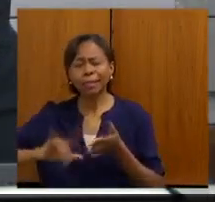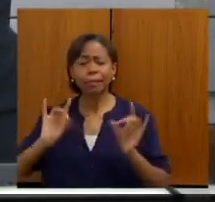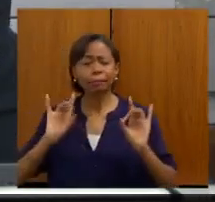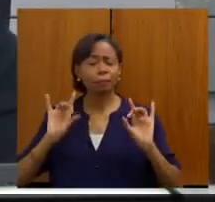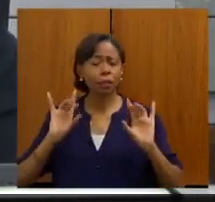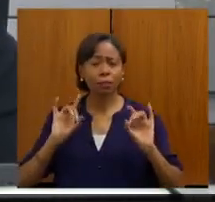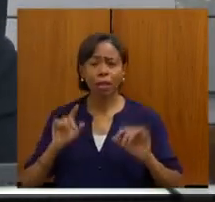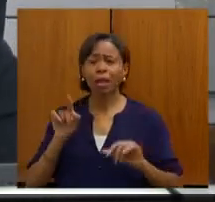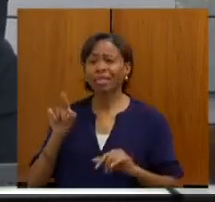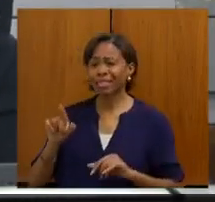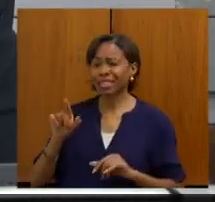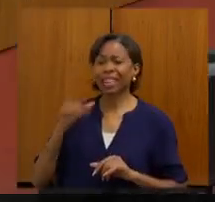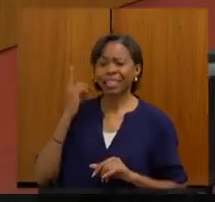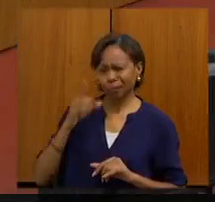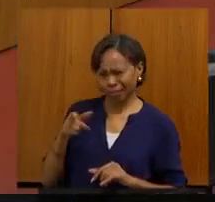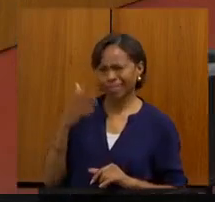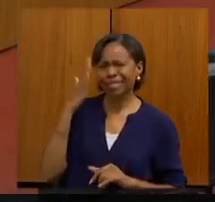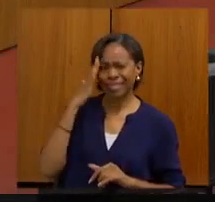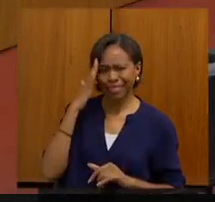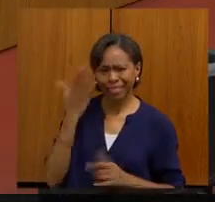Celise sabe exatamente do que estou falando.